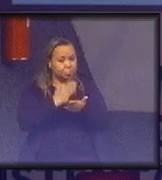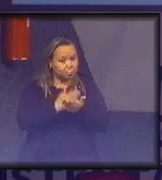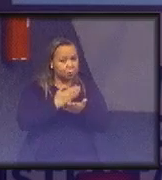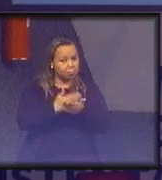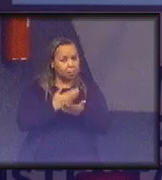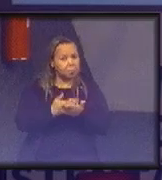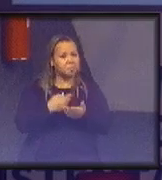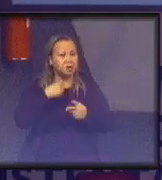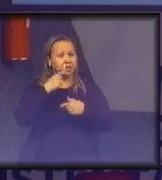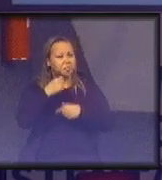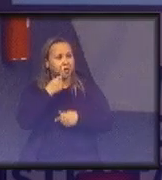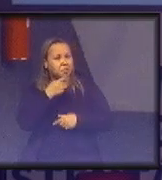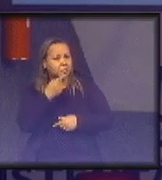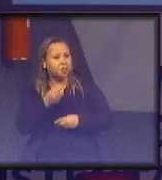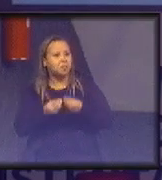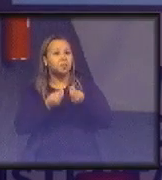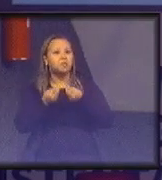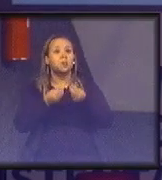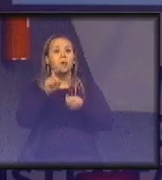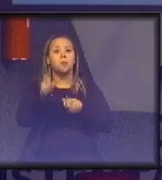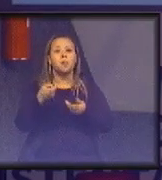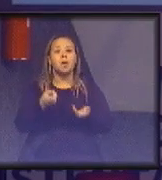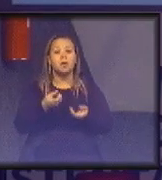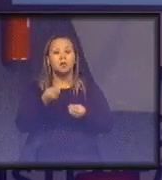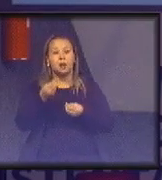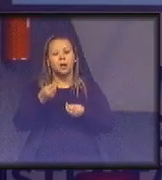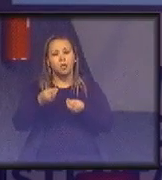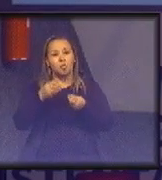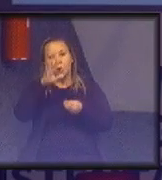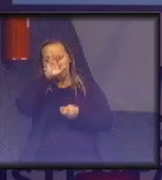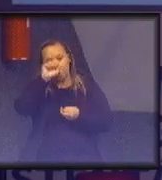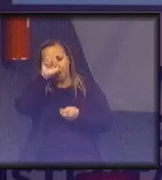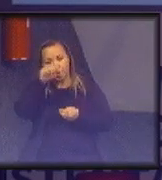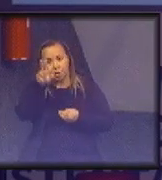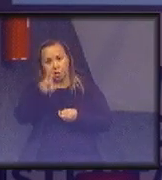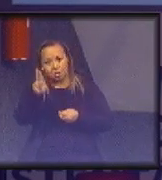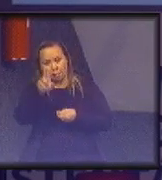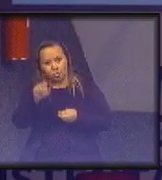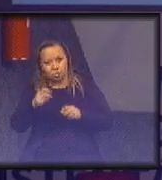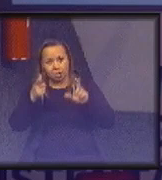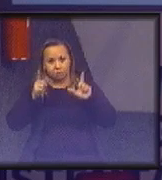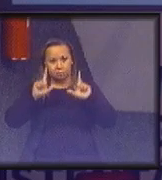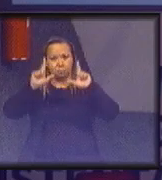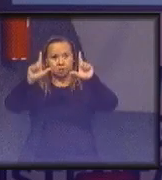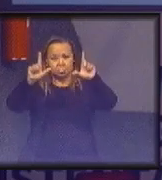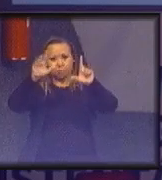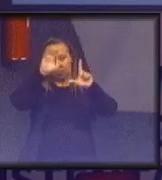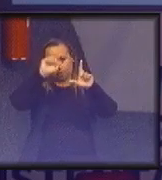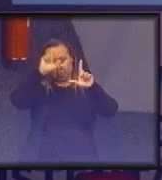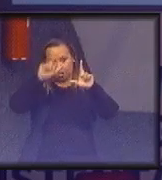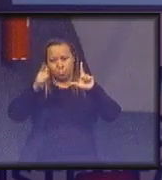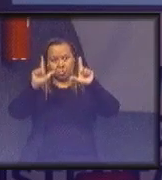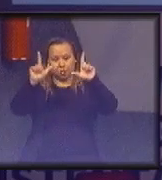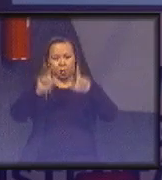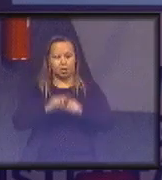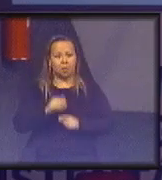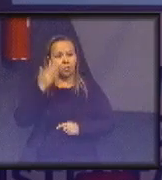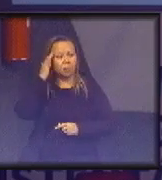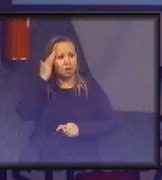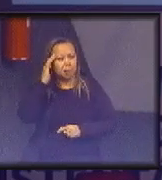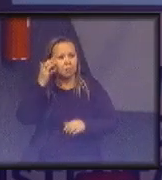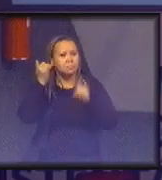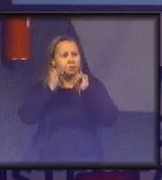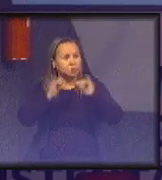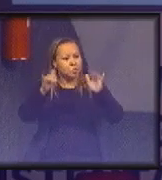como que funciona, como que eu consulto, pode escolher o tribunal, segmento, a variável, todos os dados que vocês informam são públicos